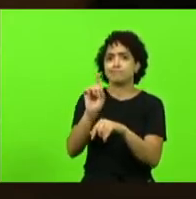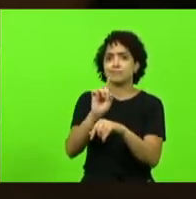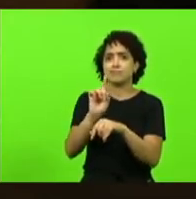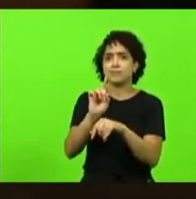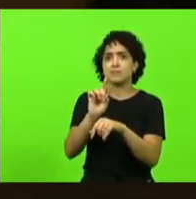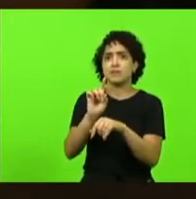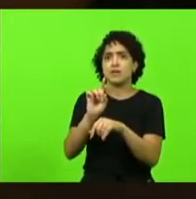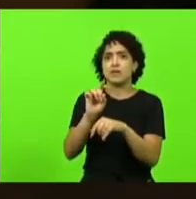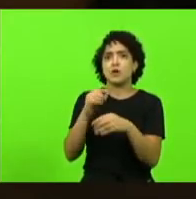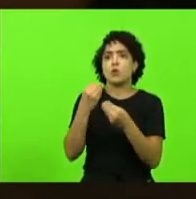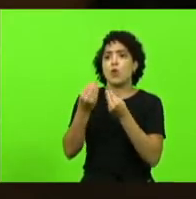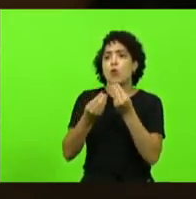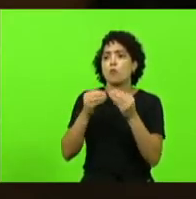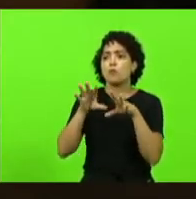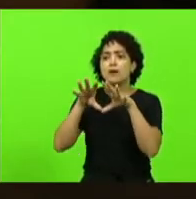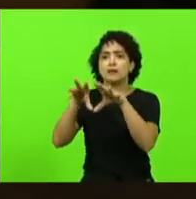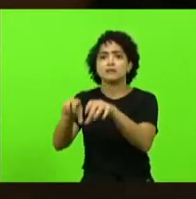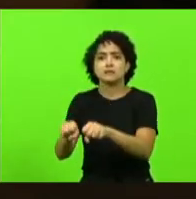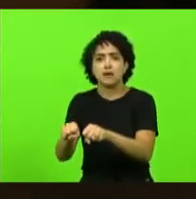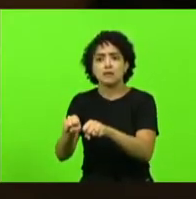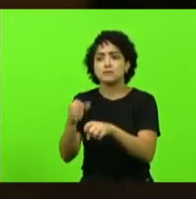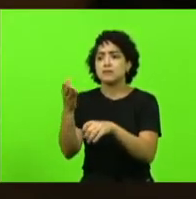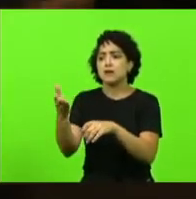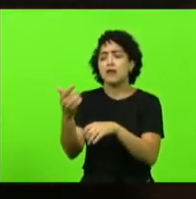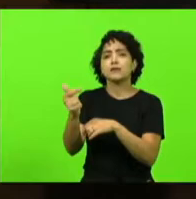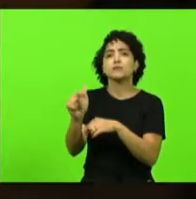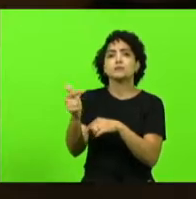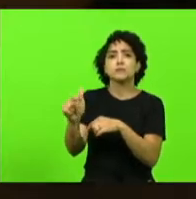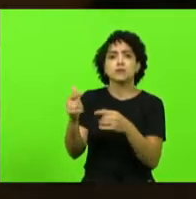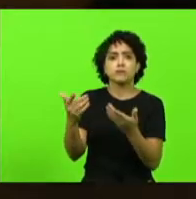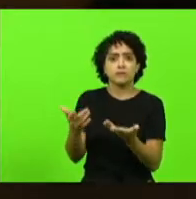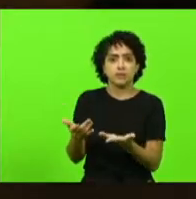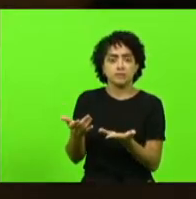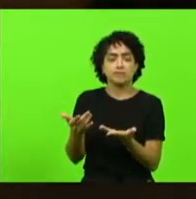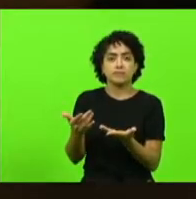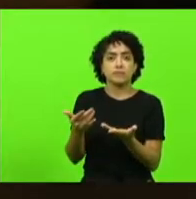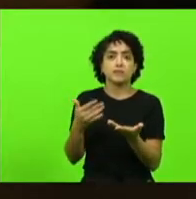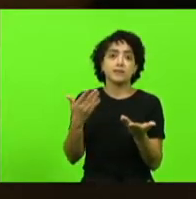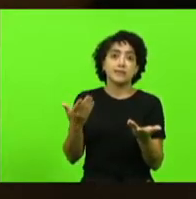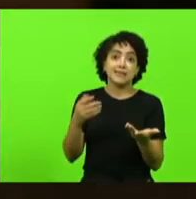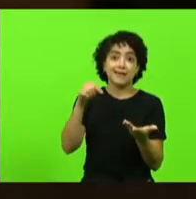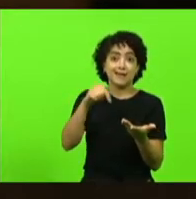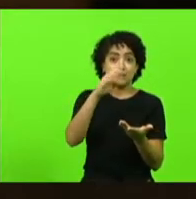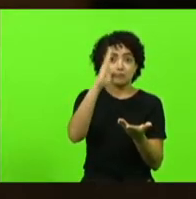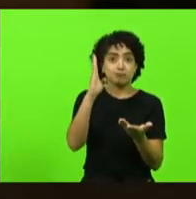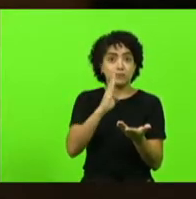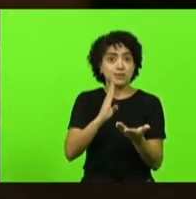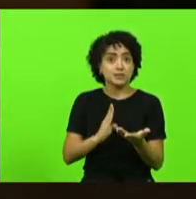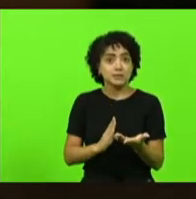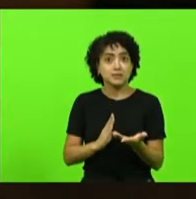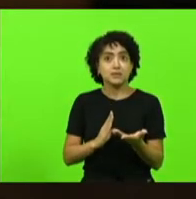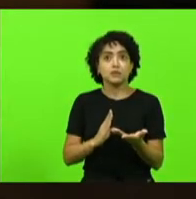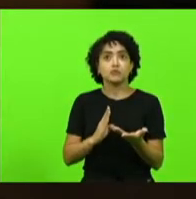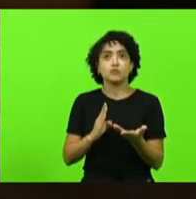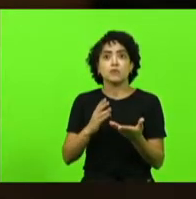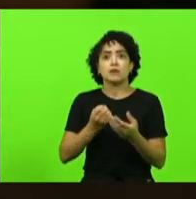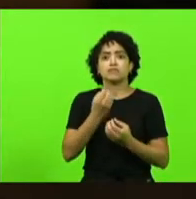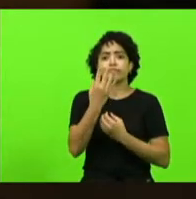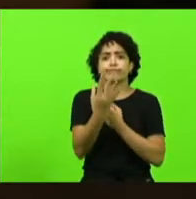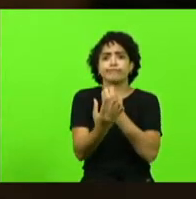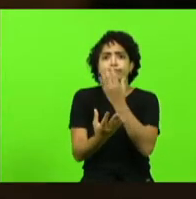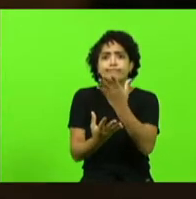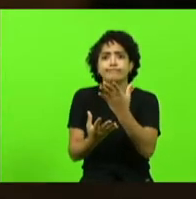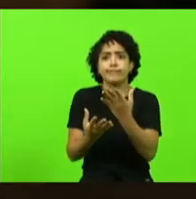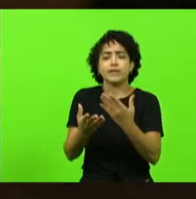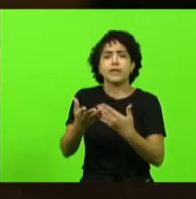teve e o Brasil meus amigos nunca foi um país fértil para a liberdade econômica